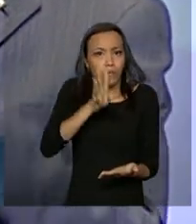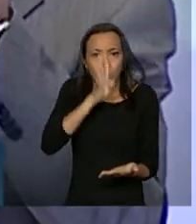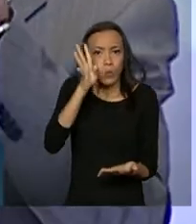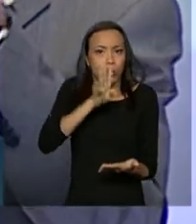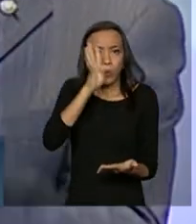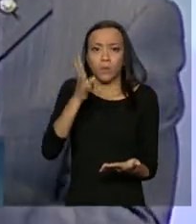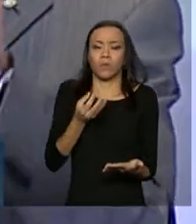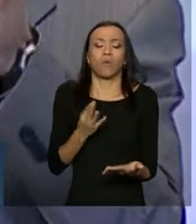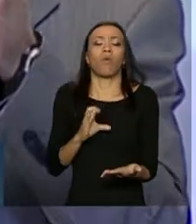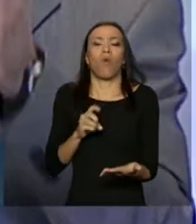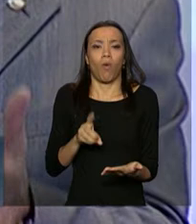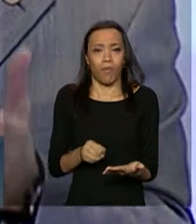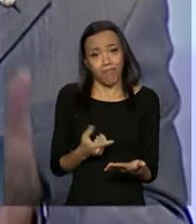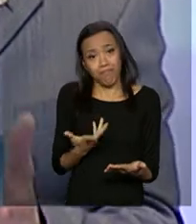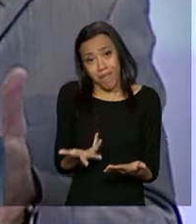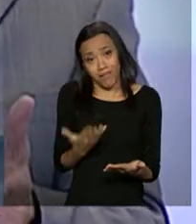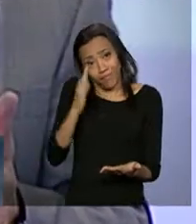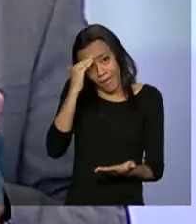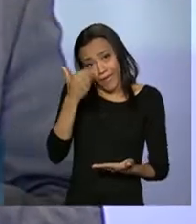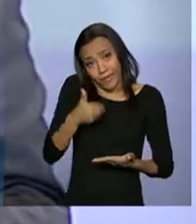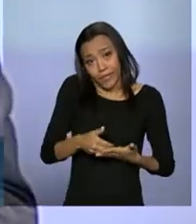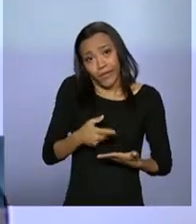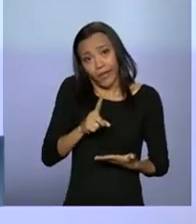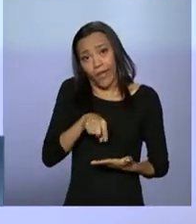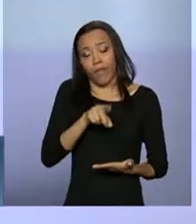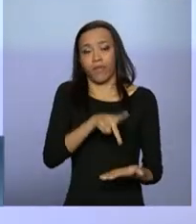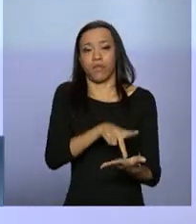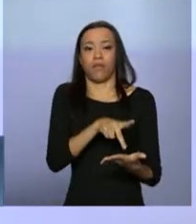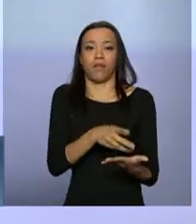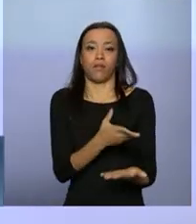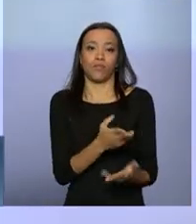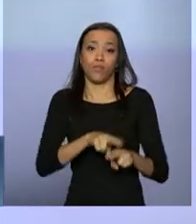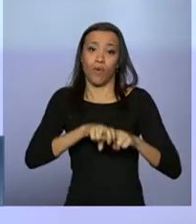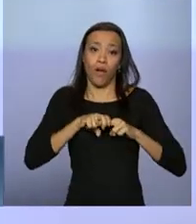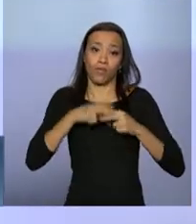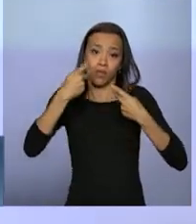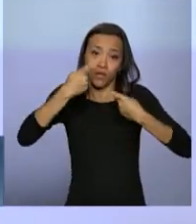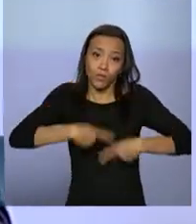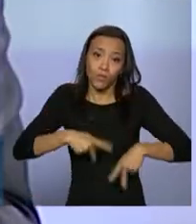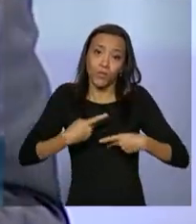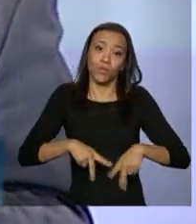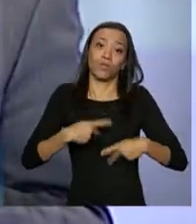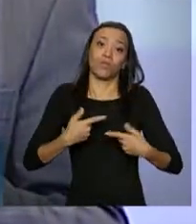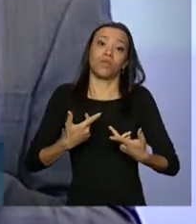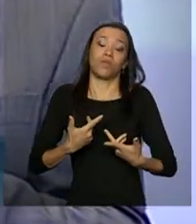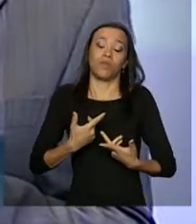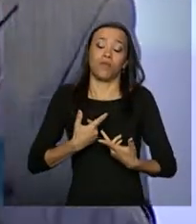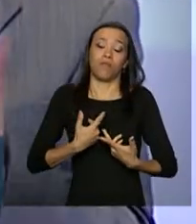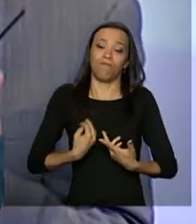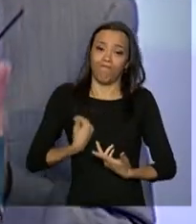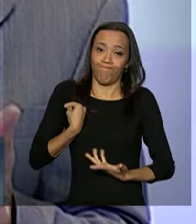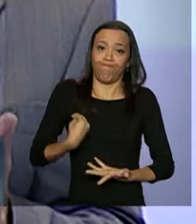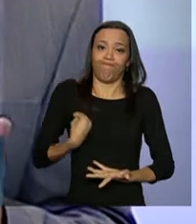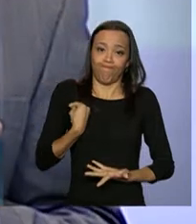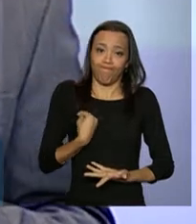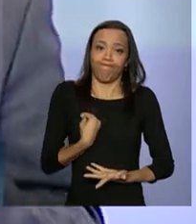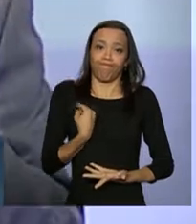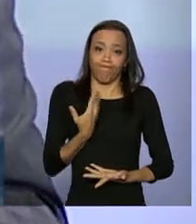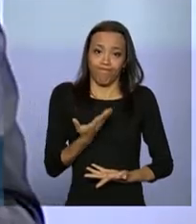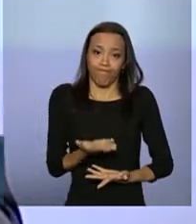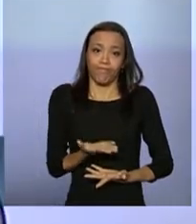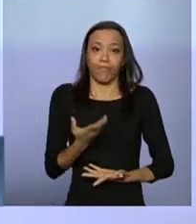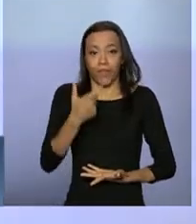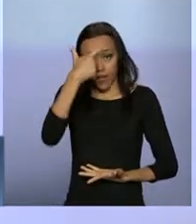mas que ele acaba acreditando que é verdadeira, em defesa da sua honra, esse trabalhador